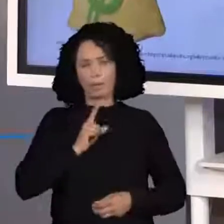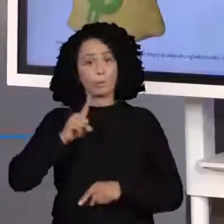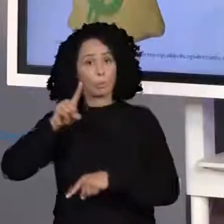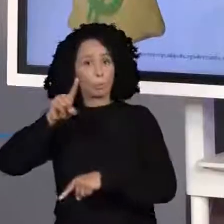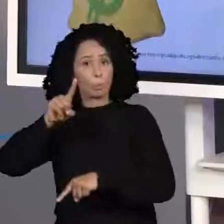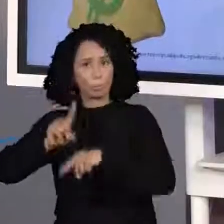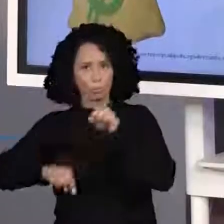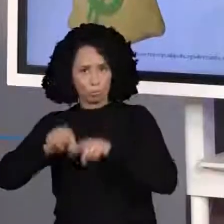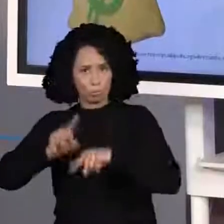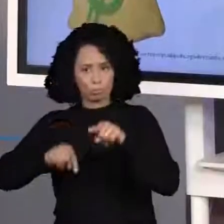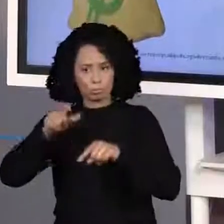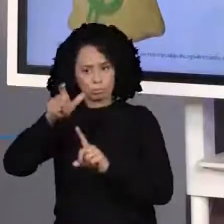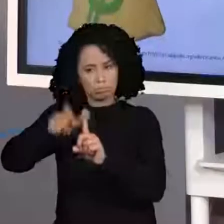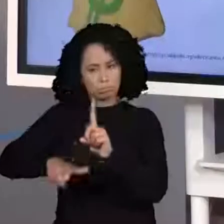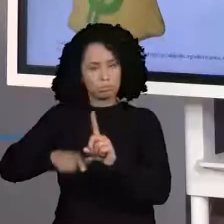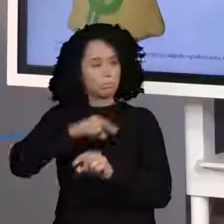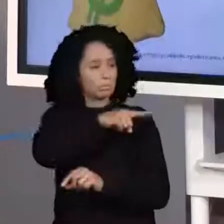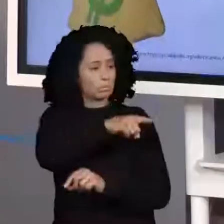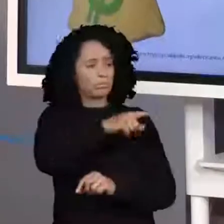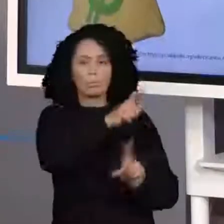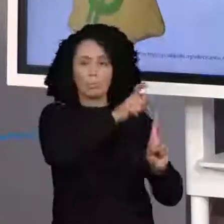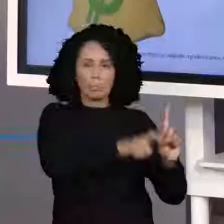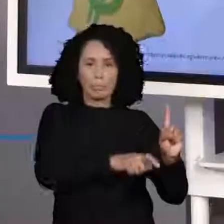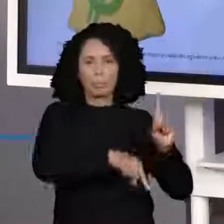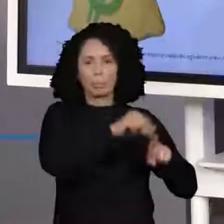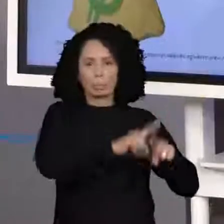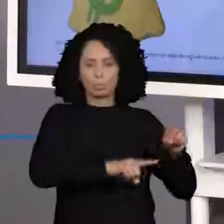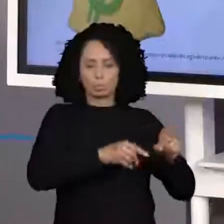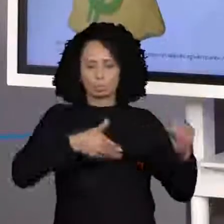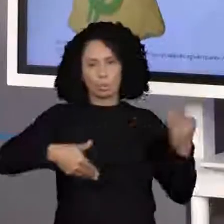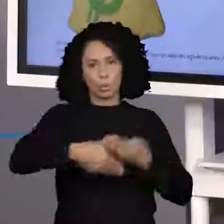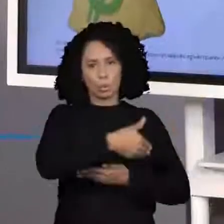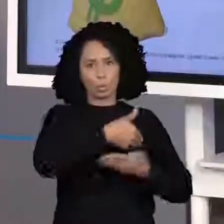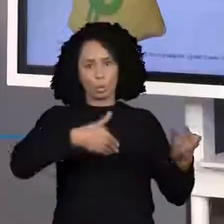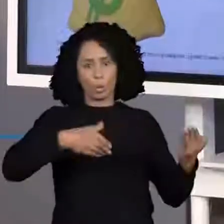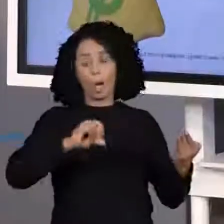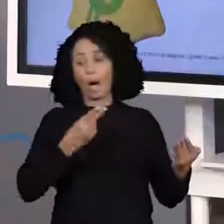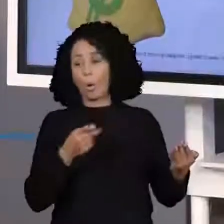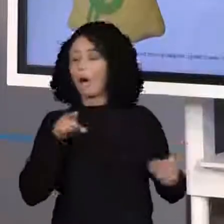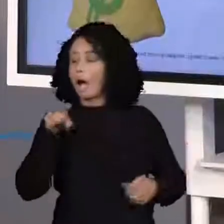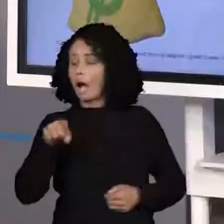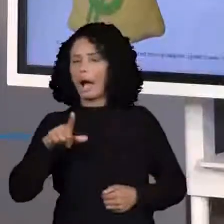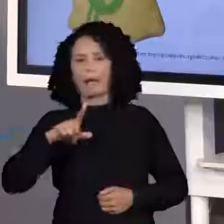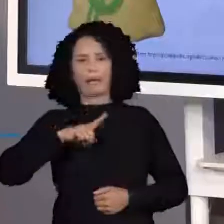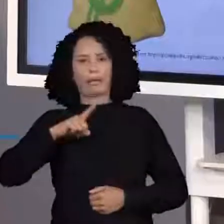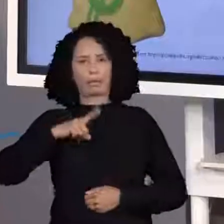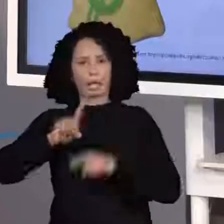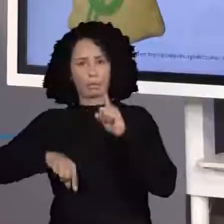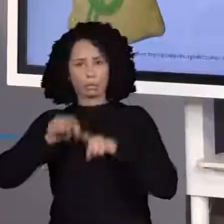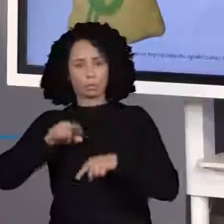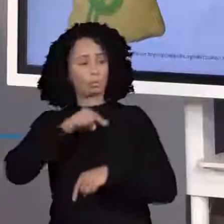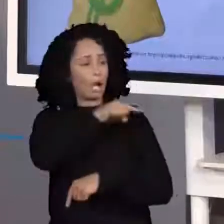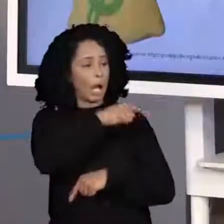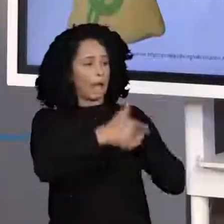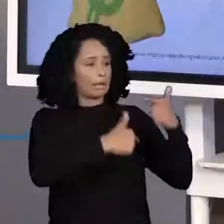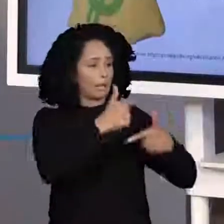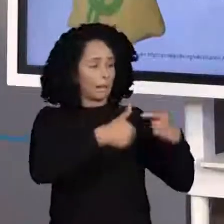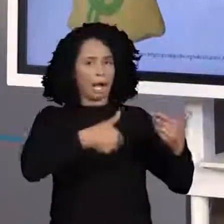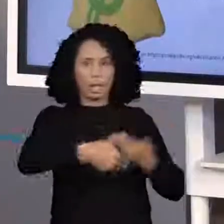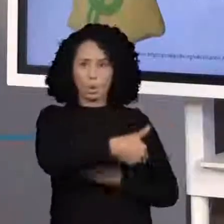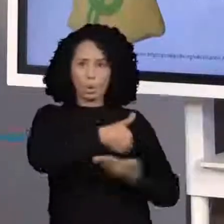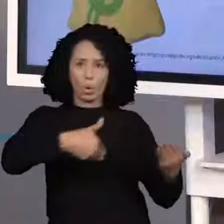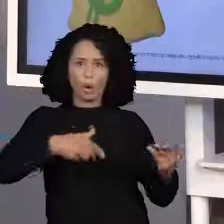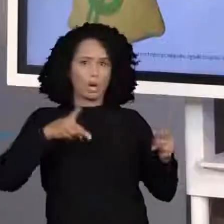por outro produto ou o produto por um serviço. Tudo bem? Sem cheque, sem cartão de